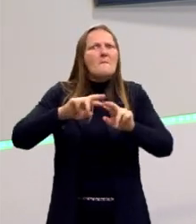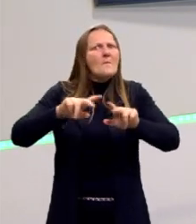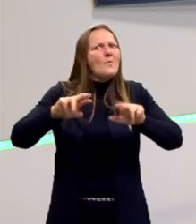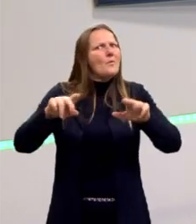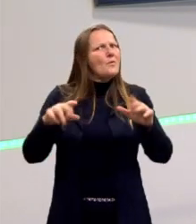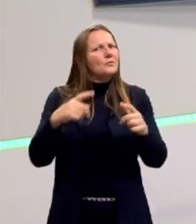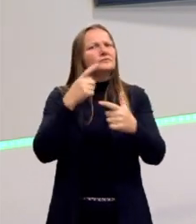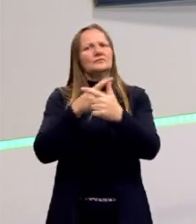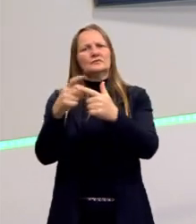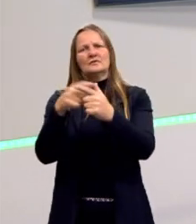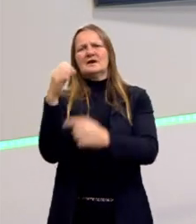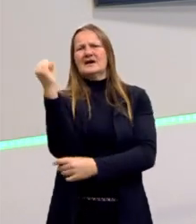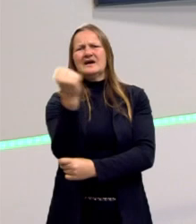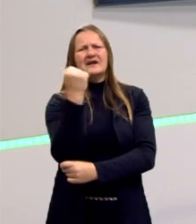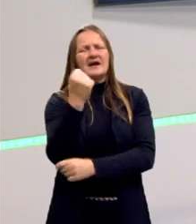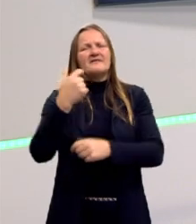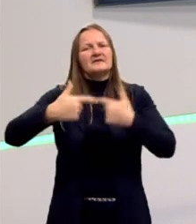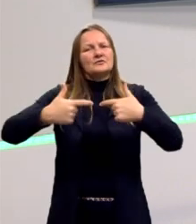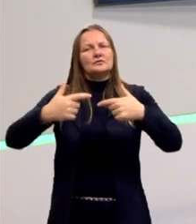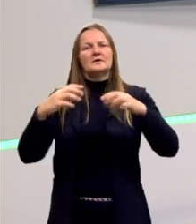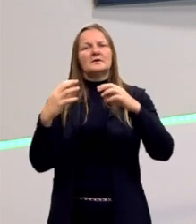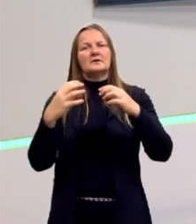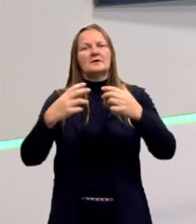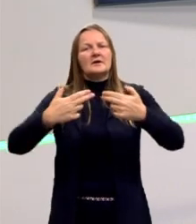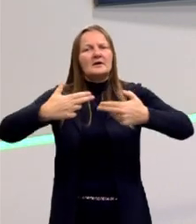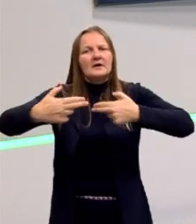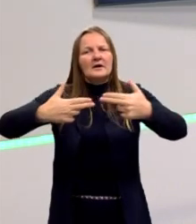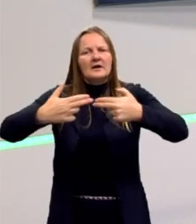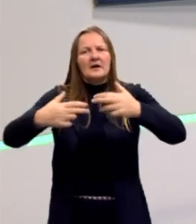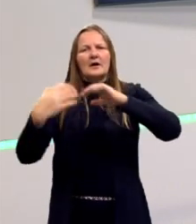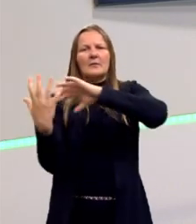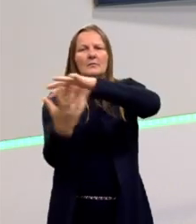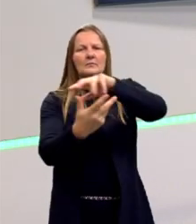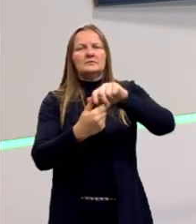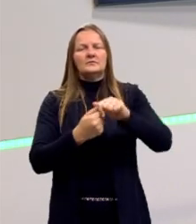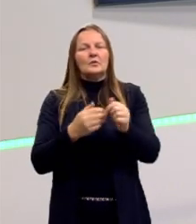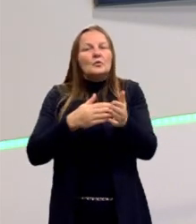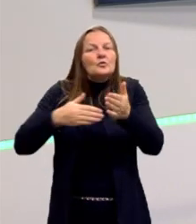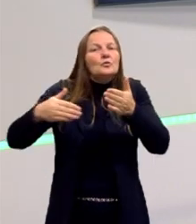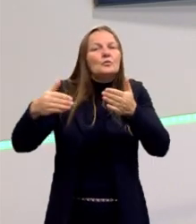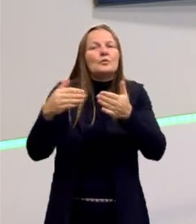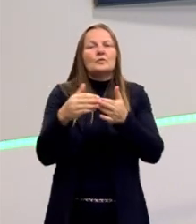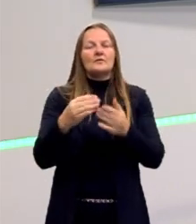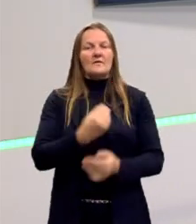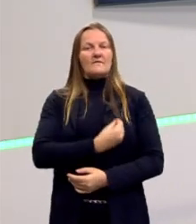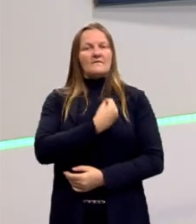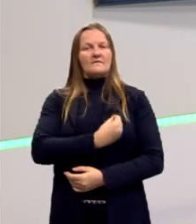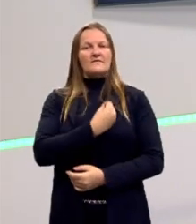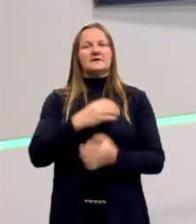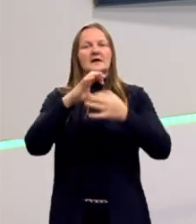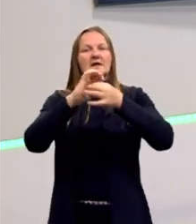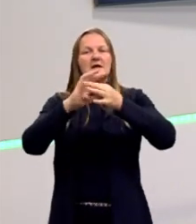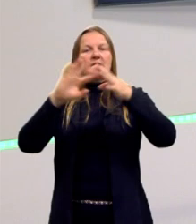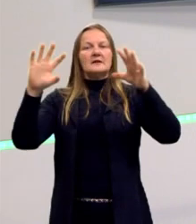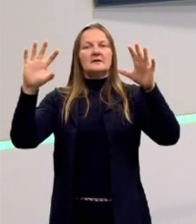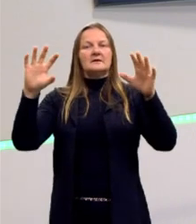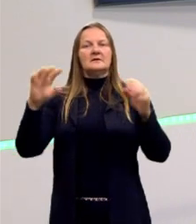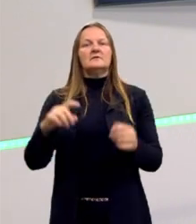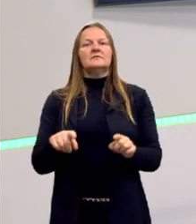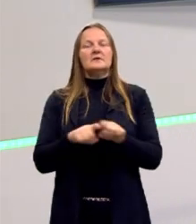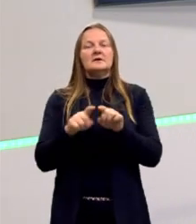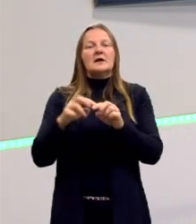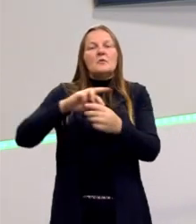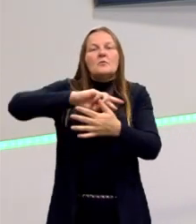perpassa na Segunda Guerra Mundial. Então, se estende o direito a todos os indivíduos. Direito à vida, à liberdade e à